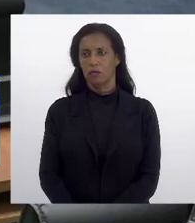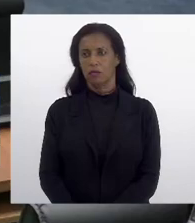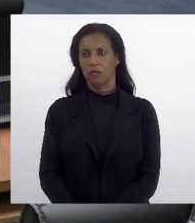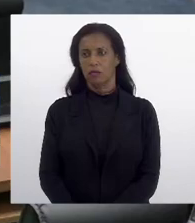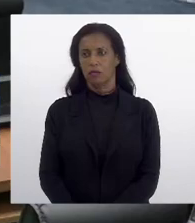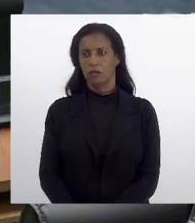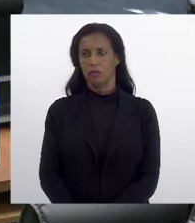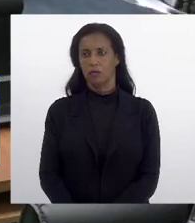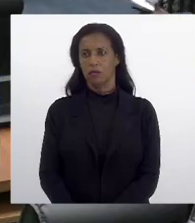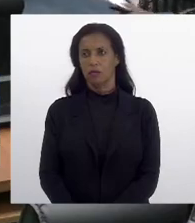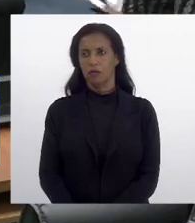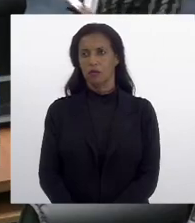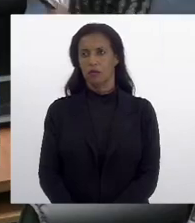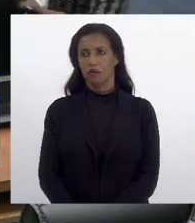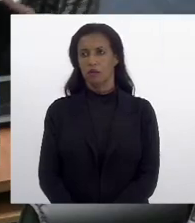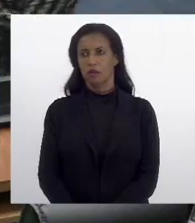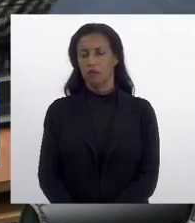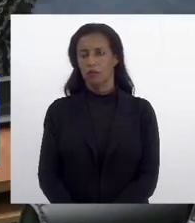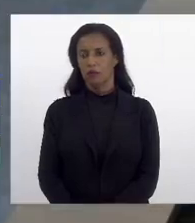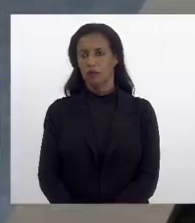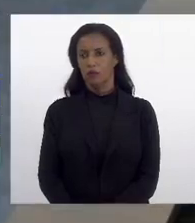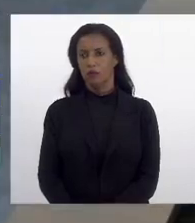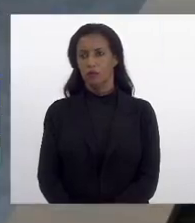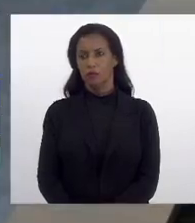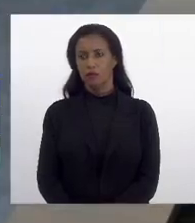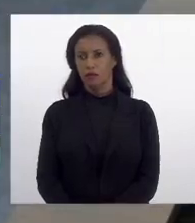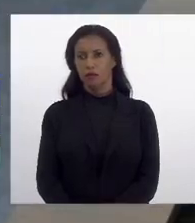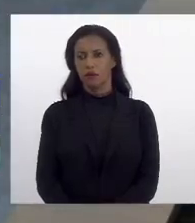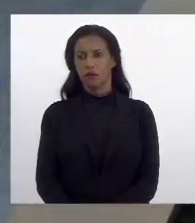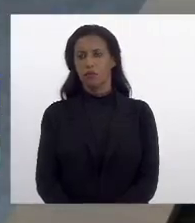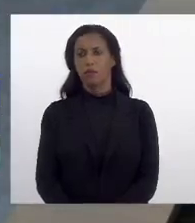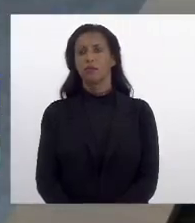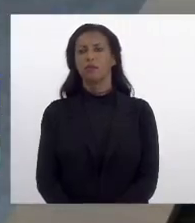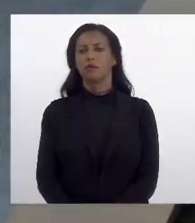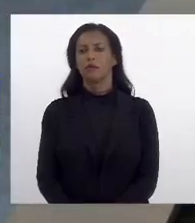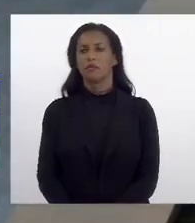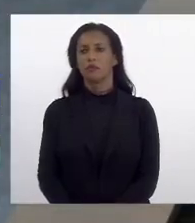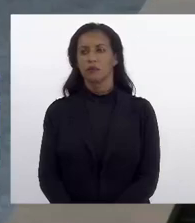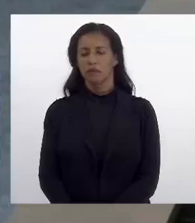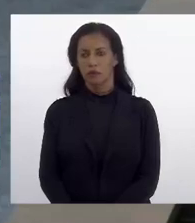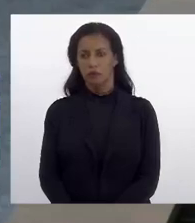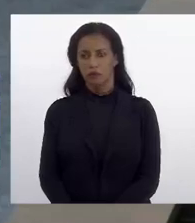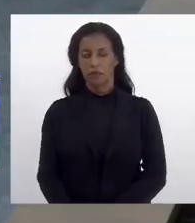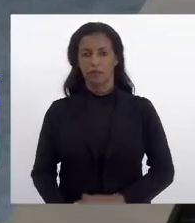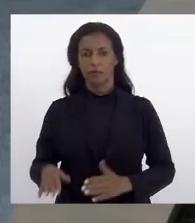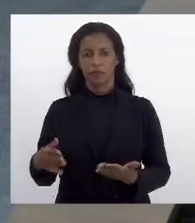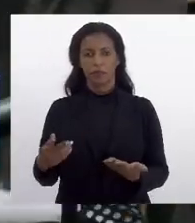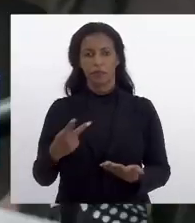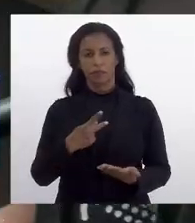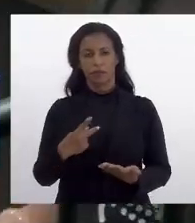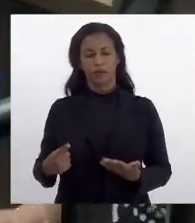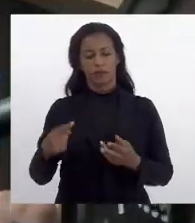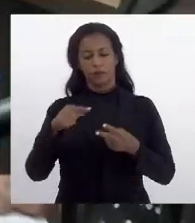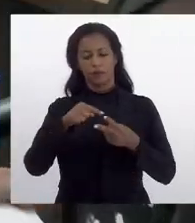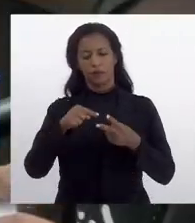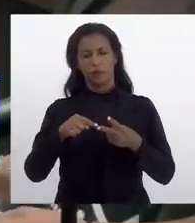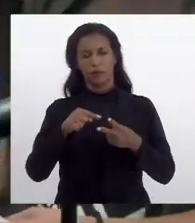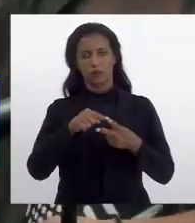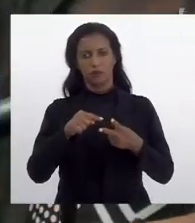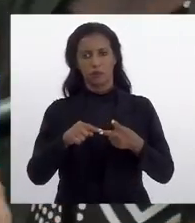Guardando a atenção de vossa excelência. Espera aí, meu. Vamos ver. Senhor presidente, são duas questões.